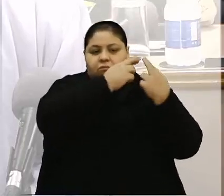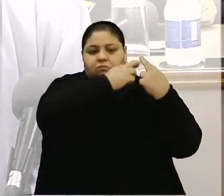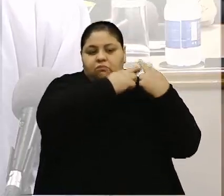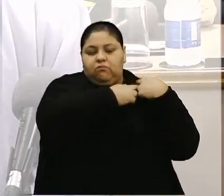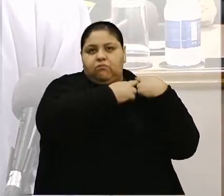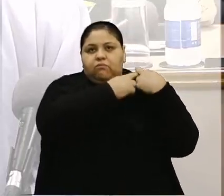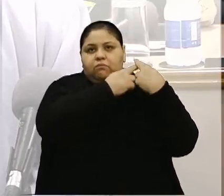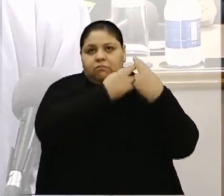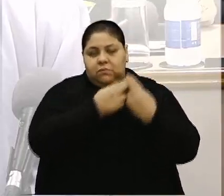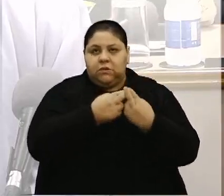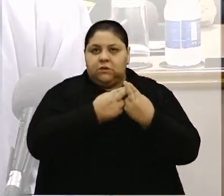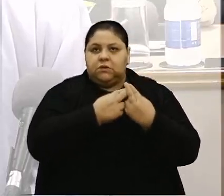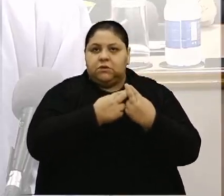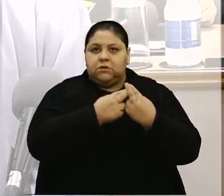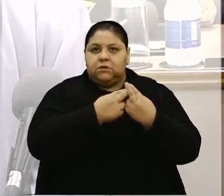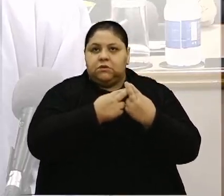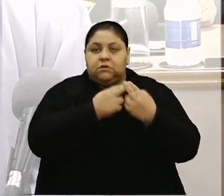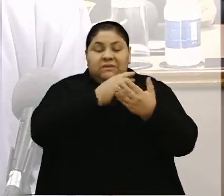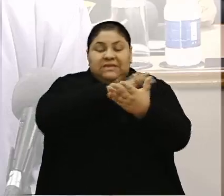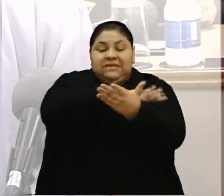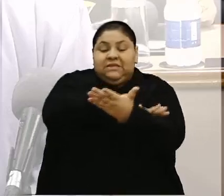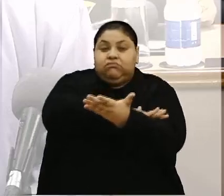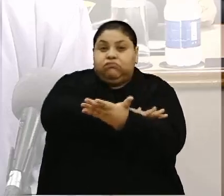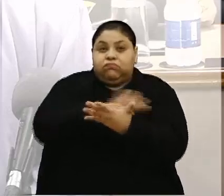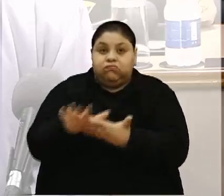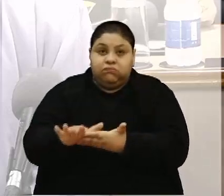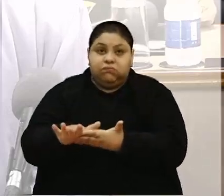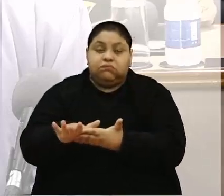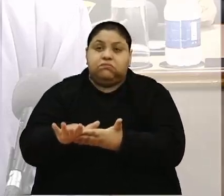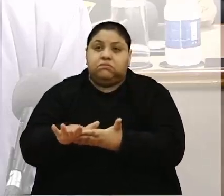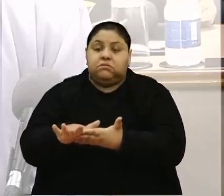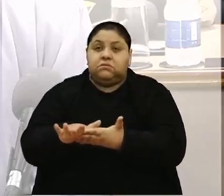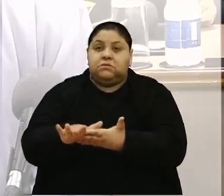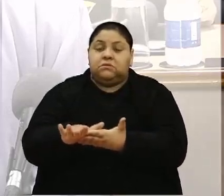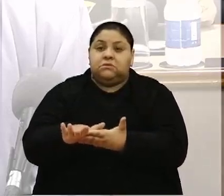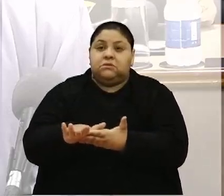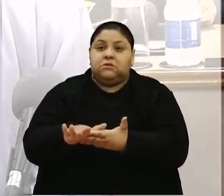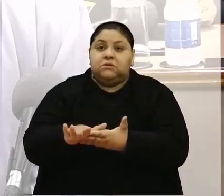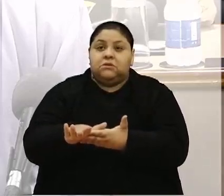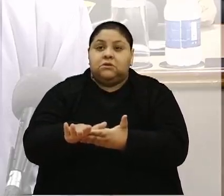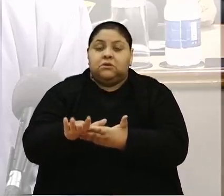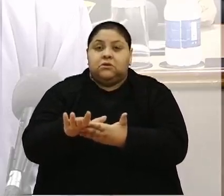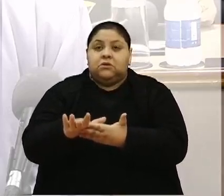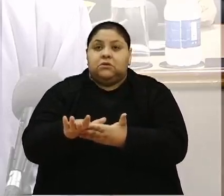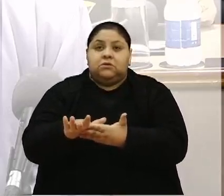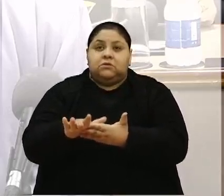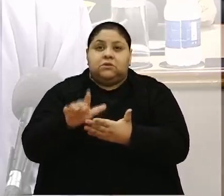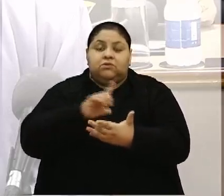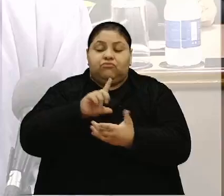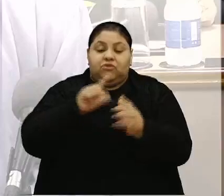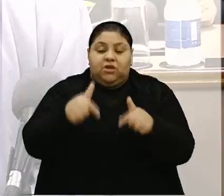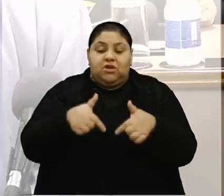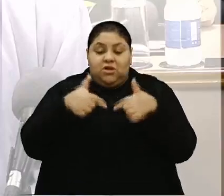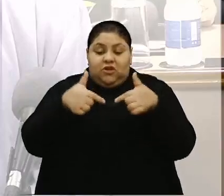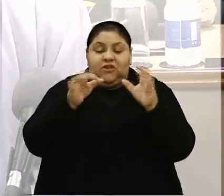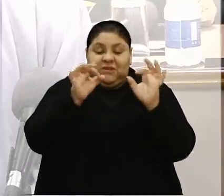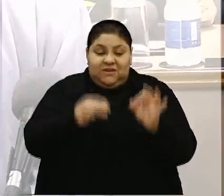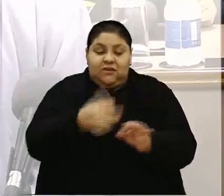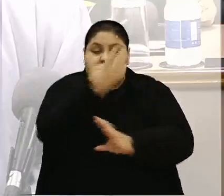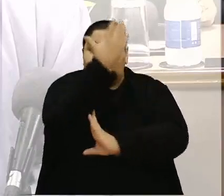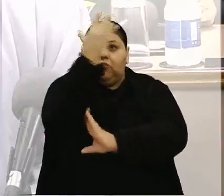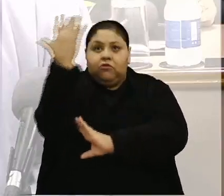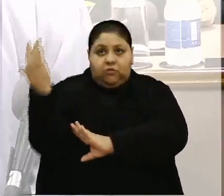por essas tragédias, porque ele não está agindo corretamente com o meio ambiente.